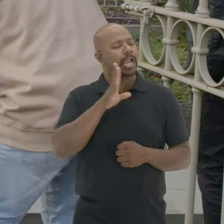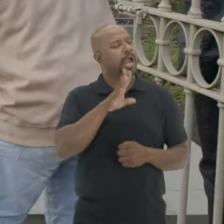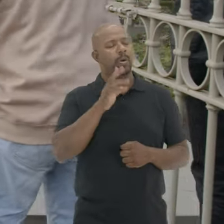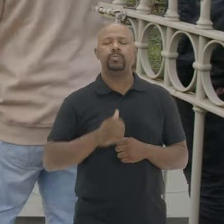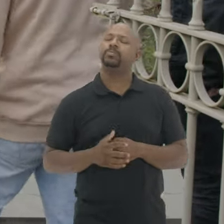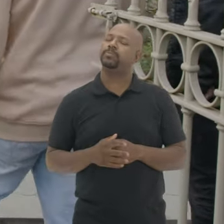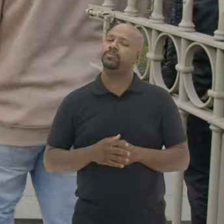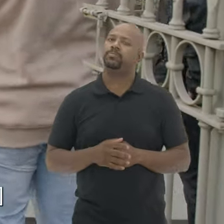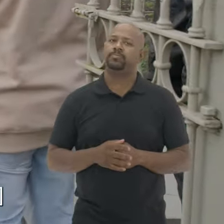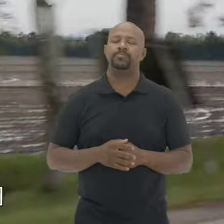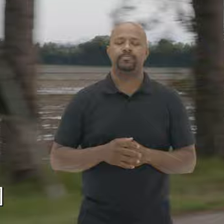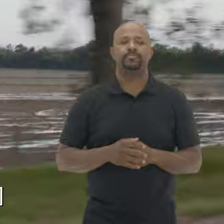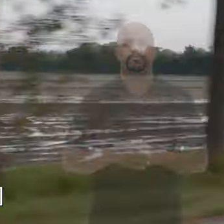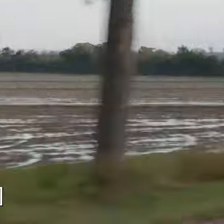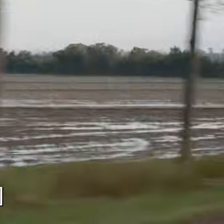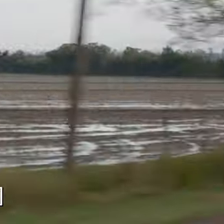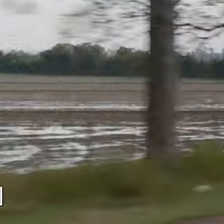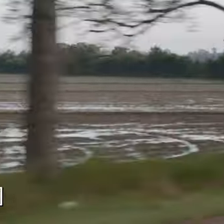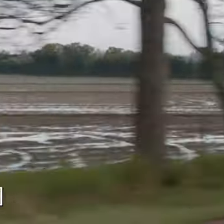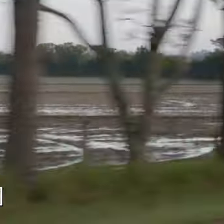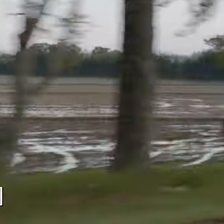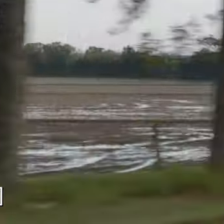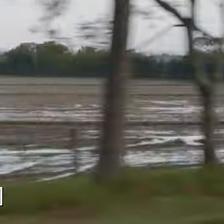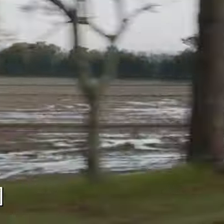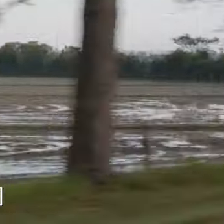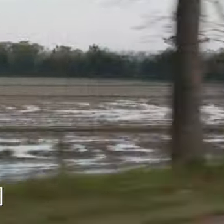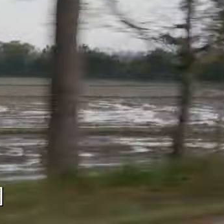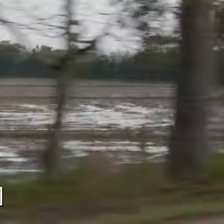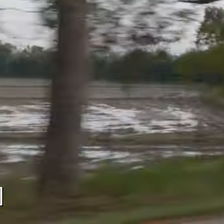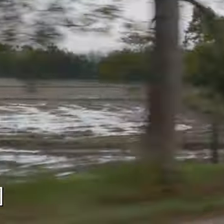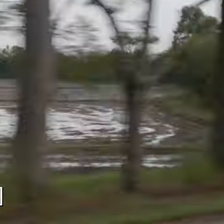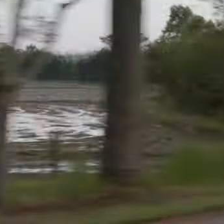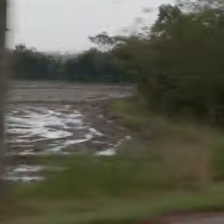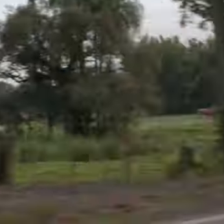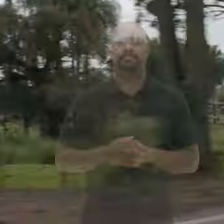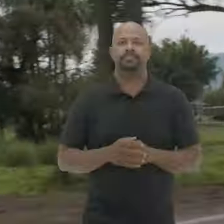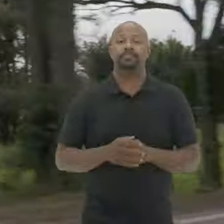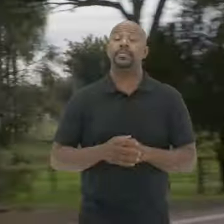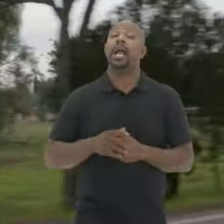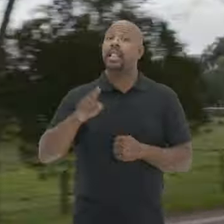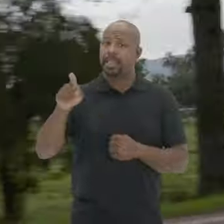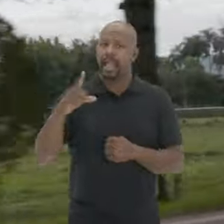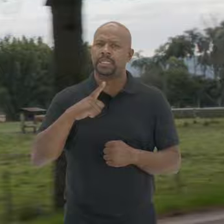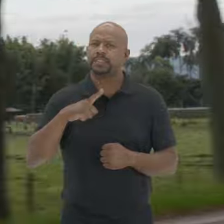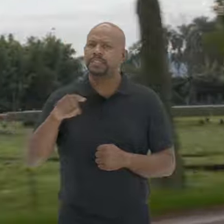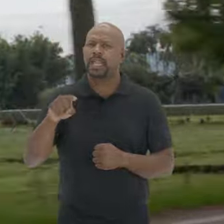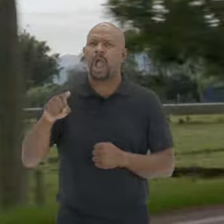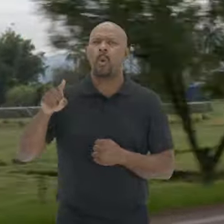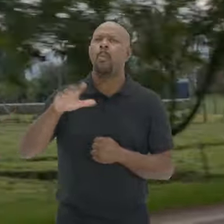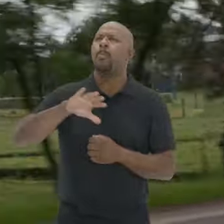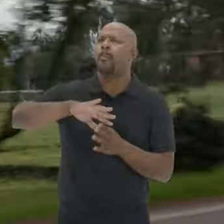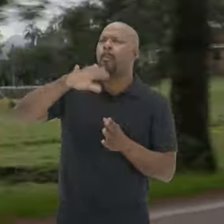obelisco em cima de degraus com uma cruz abaixo Ao fundo, uma mata de eucaliptos Eles seguem de carro pela estrada e passam por fazendas E lá está